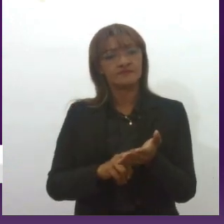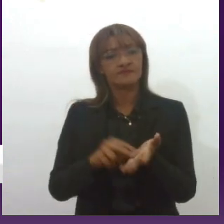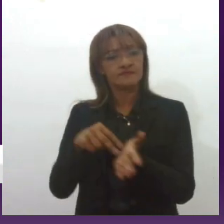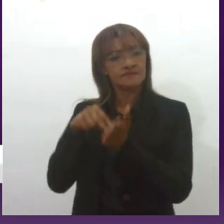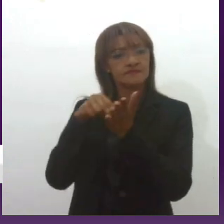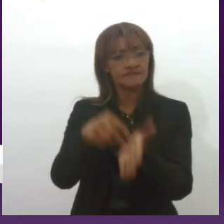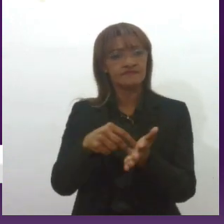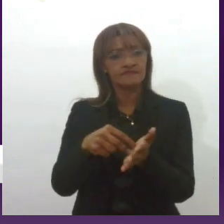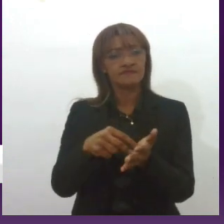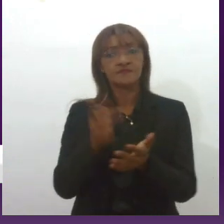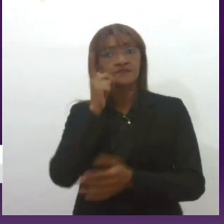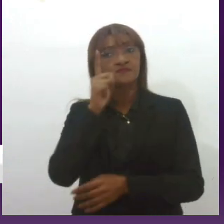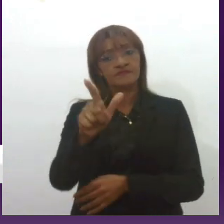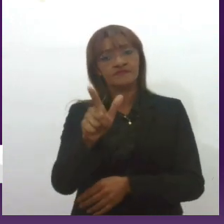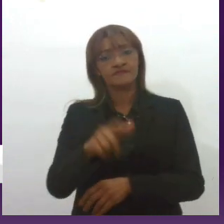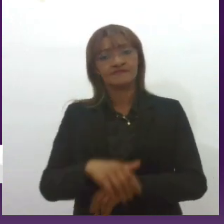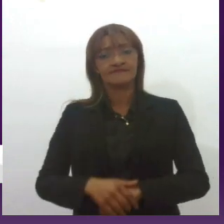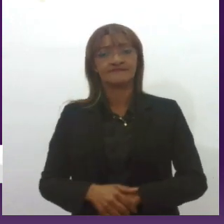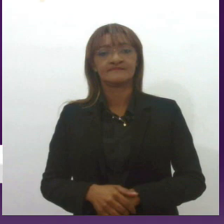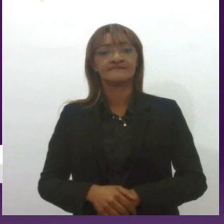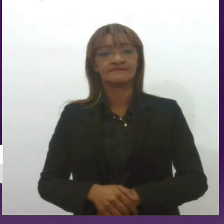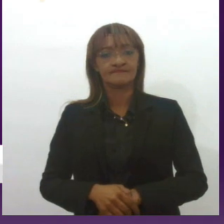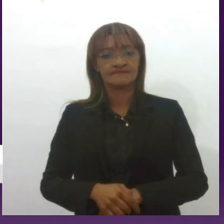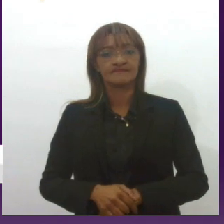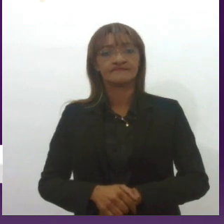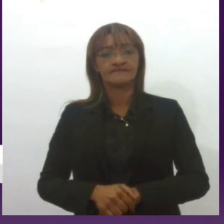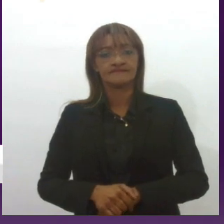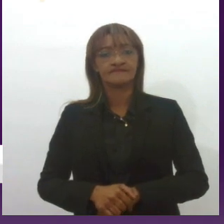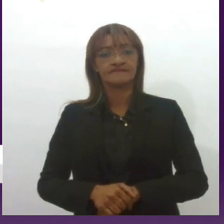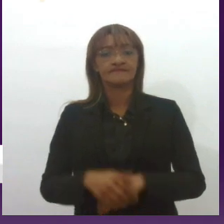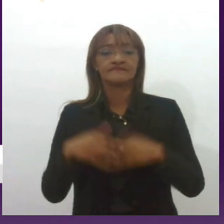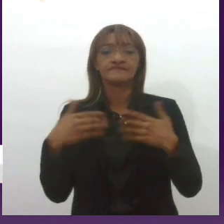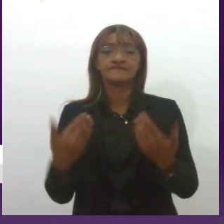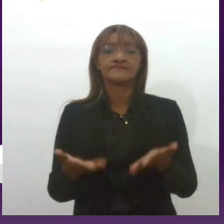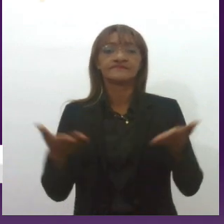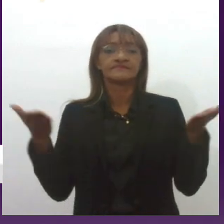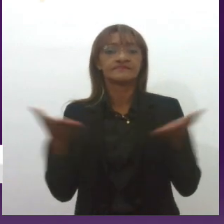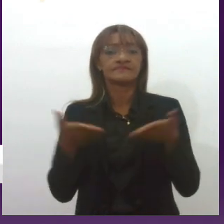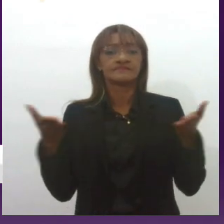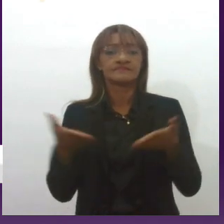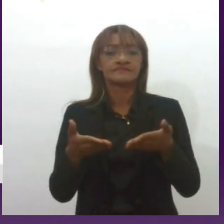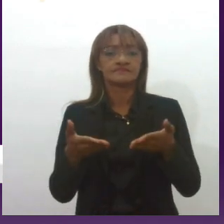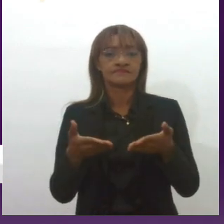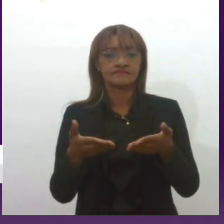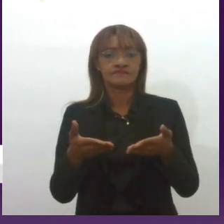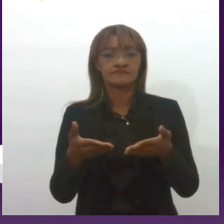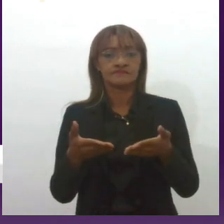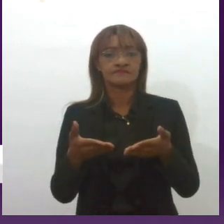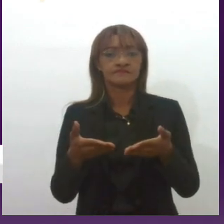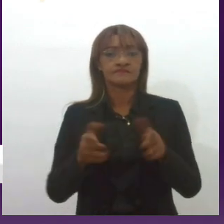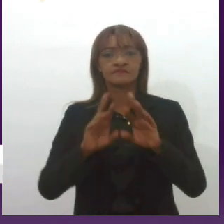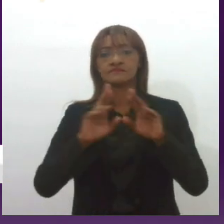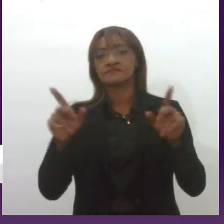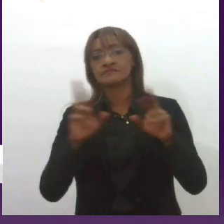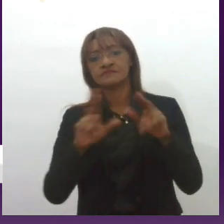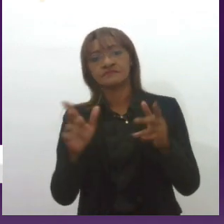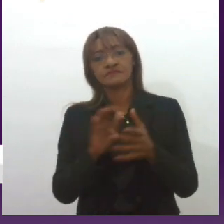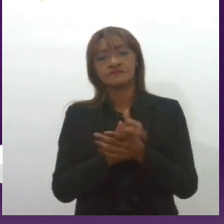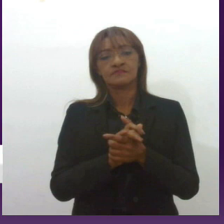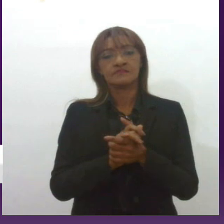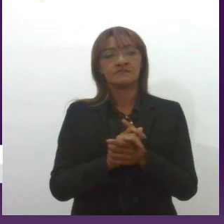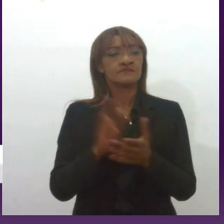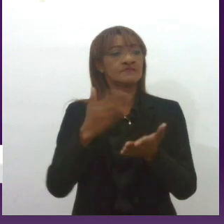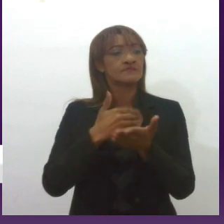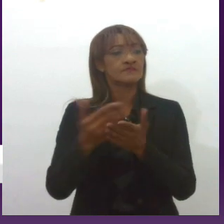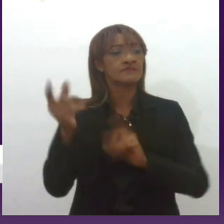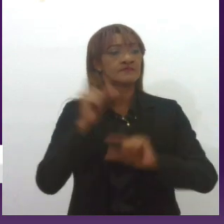sim, e ocupamos. Sim. Então, hoje, as queixas do corpo feminino são um pouco diferentes, porque quando elas entram lá no corpo de bombeiros,